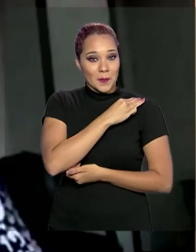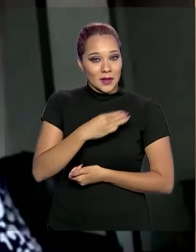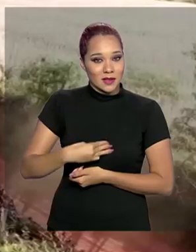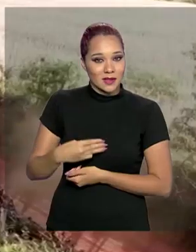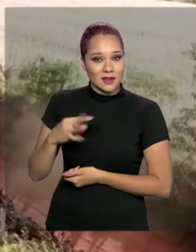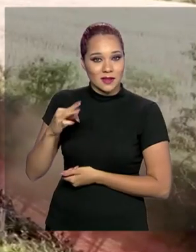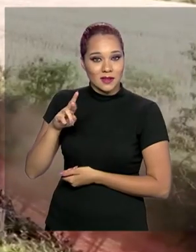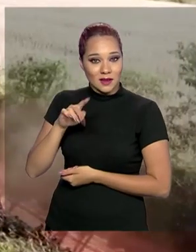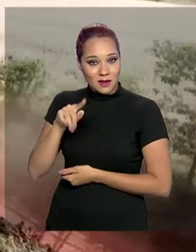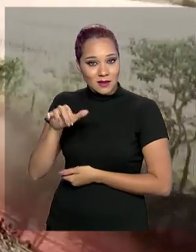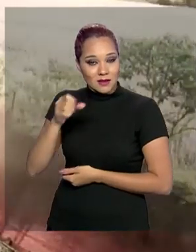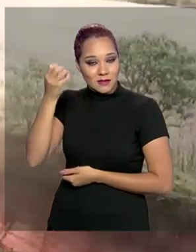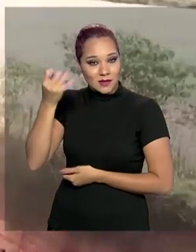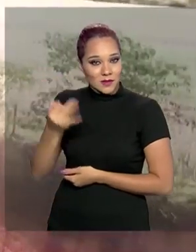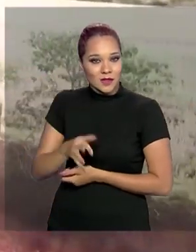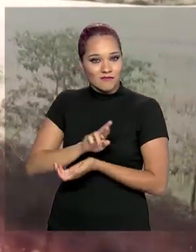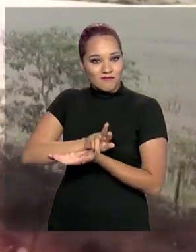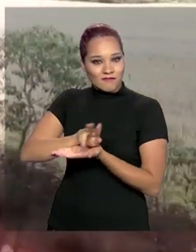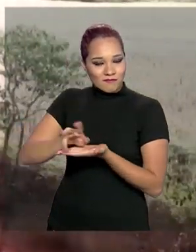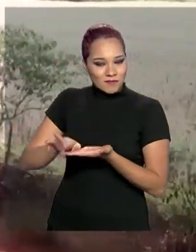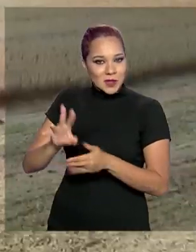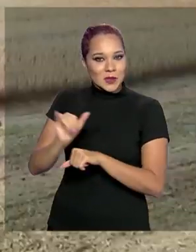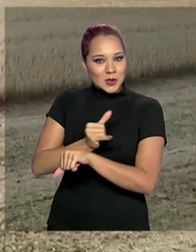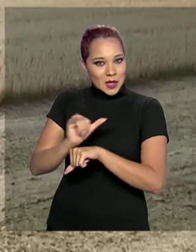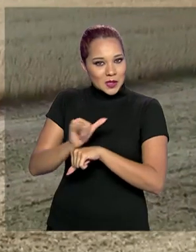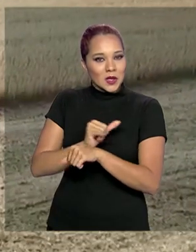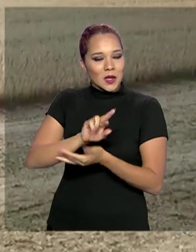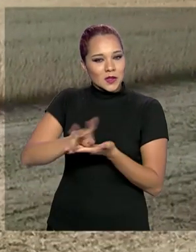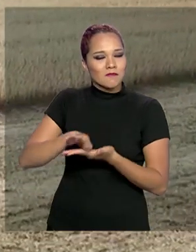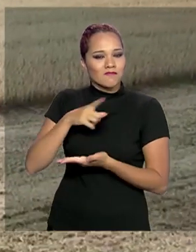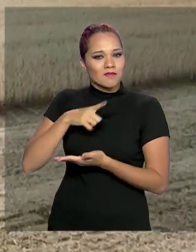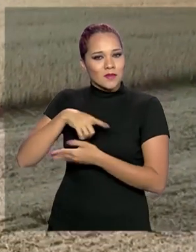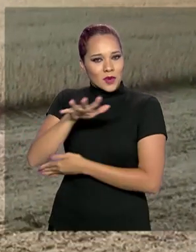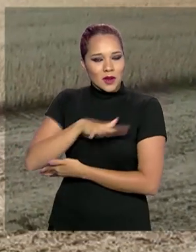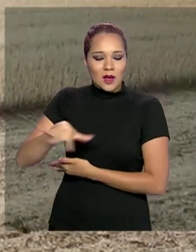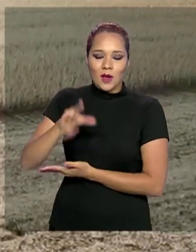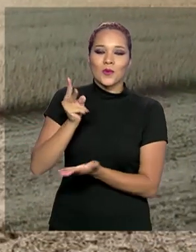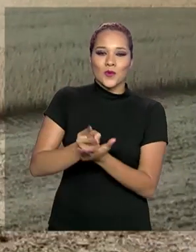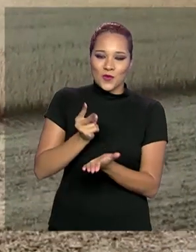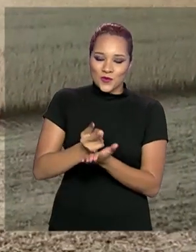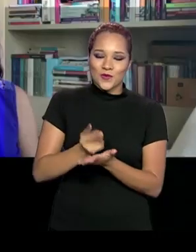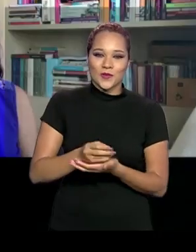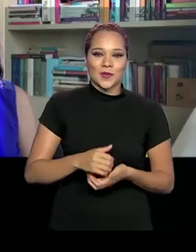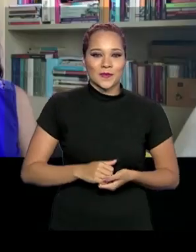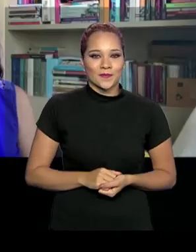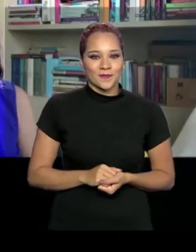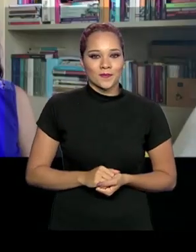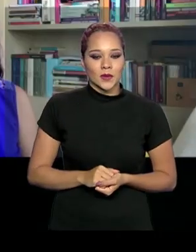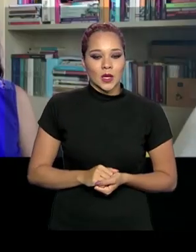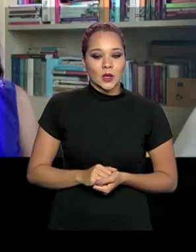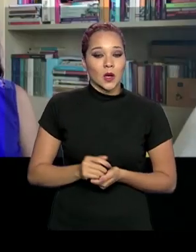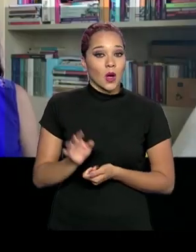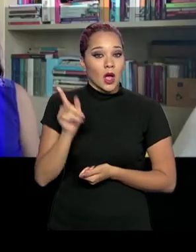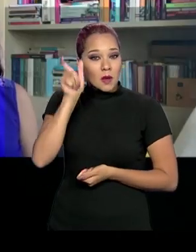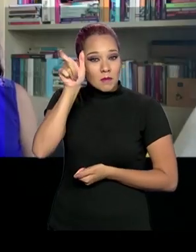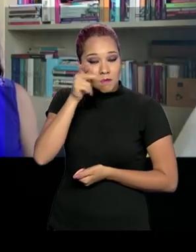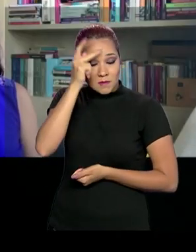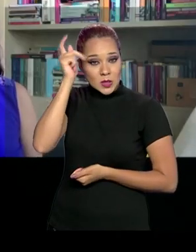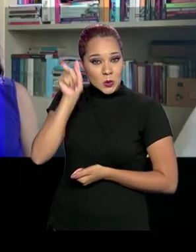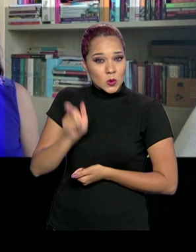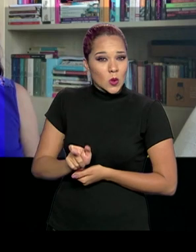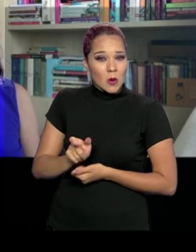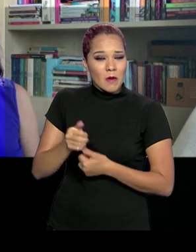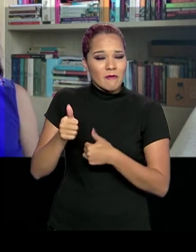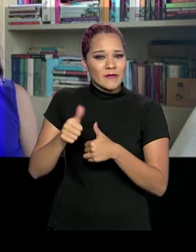Cristina, diversas medidas estão sendo tomadas para que o setor continue produzindo. Não deixar que essas pessoas fiquem